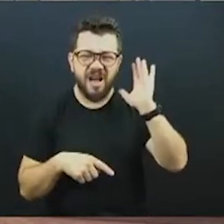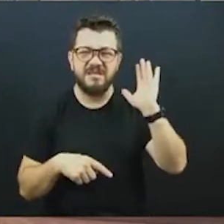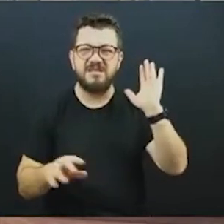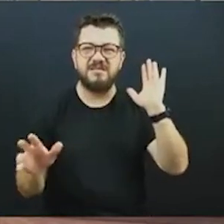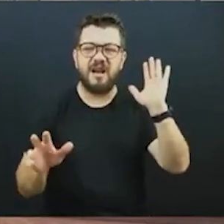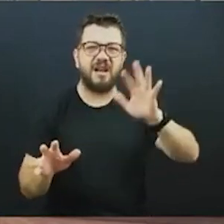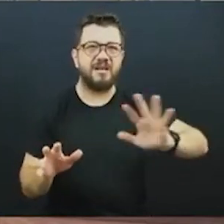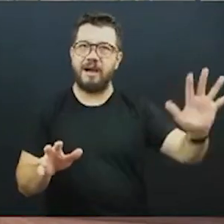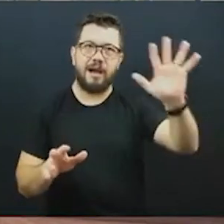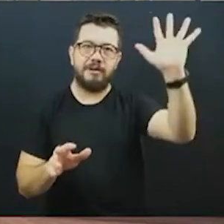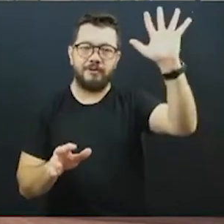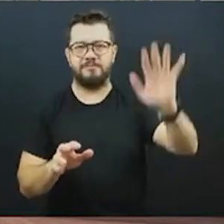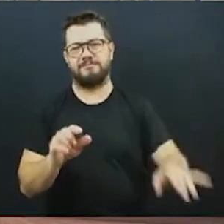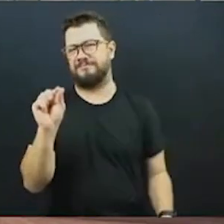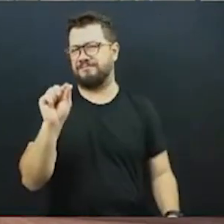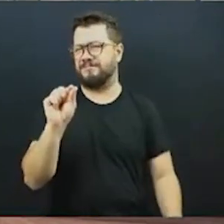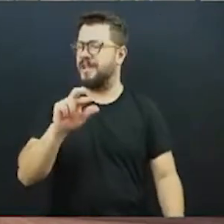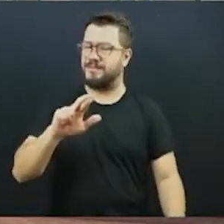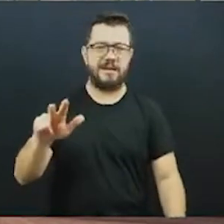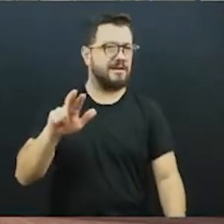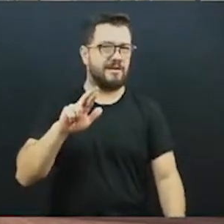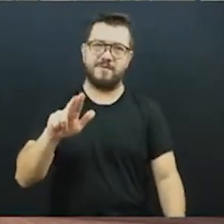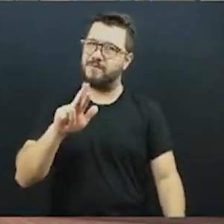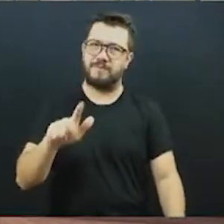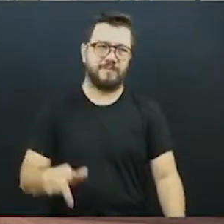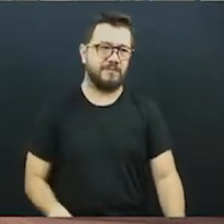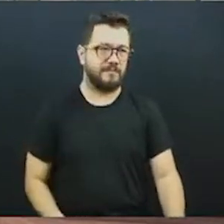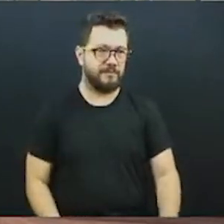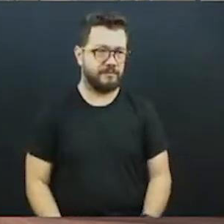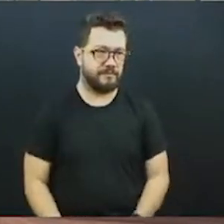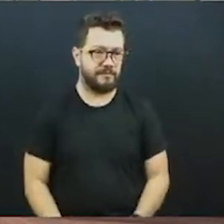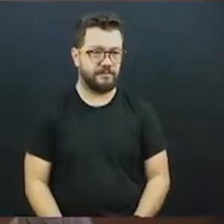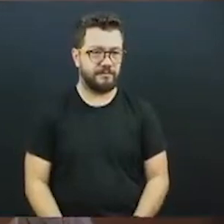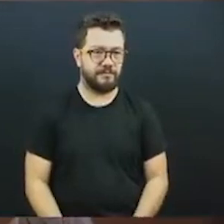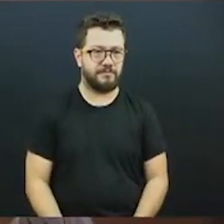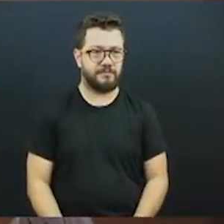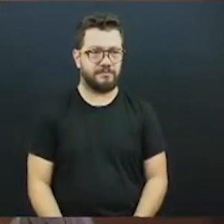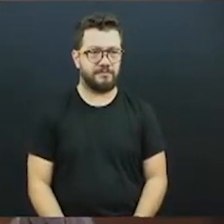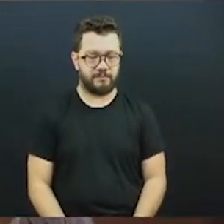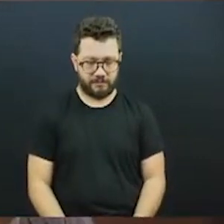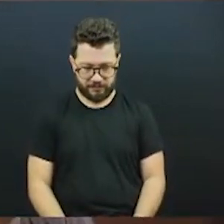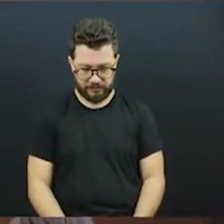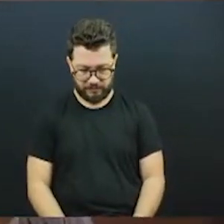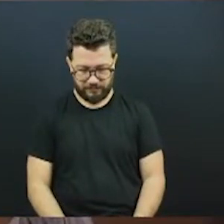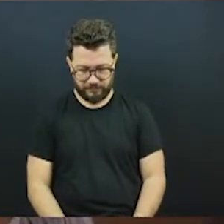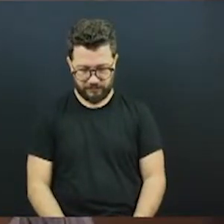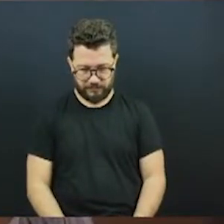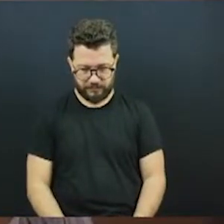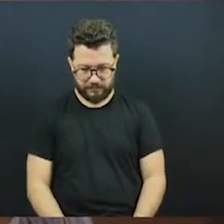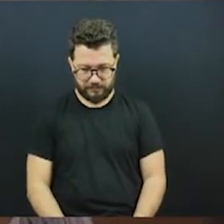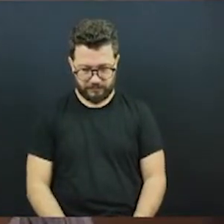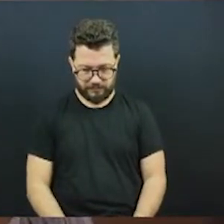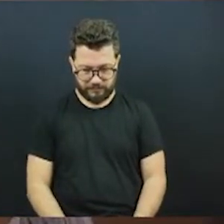que é ineficiente, isso nós não podemos aceitar. Somente isso, presidente, eu agradeço. Obrigado. A parte do vereador Rodrigo Reis.